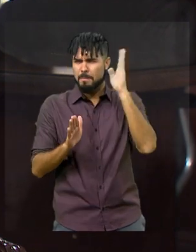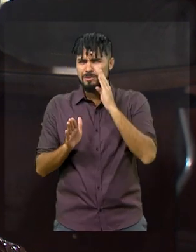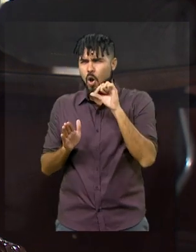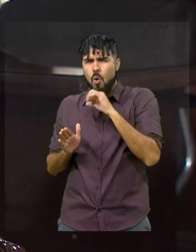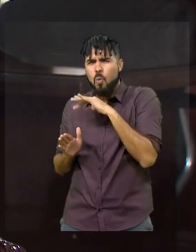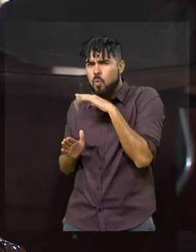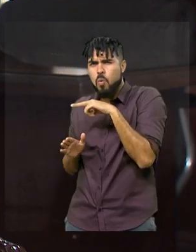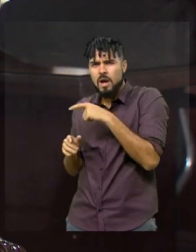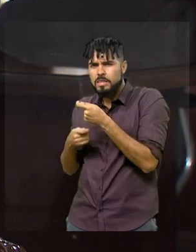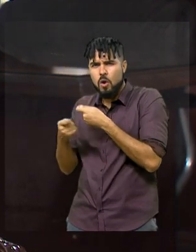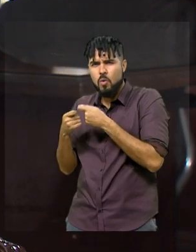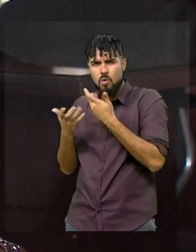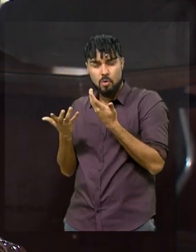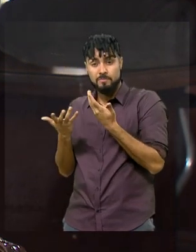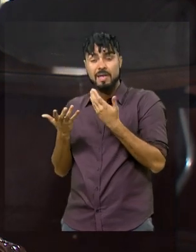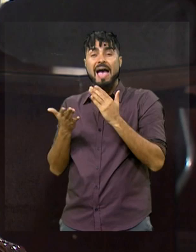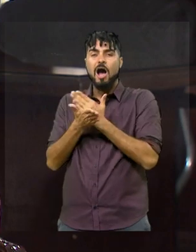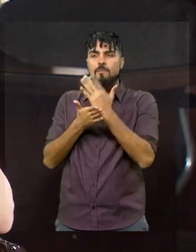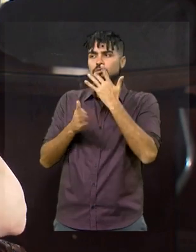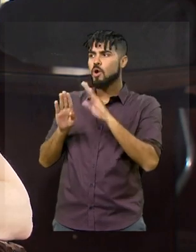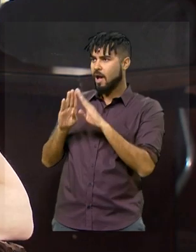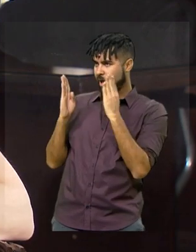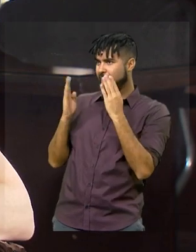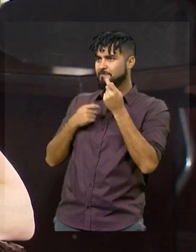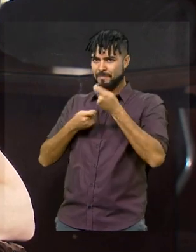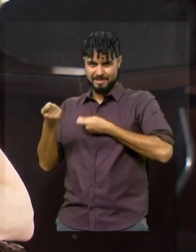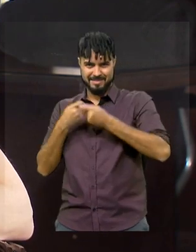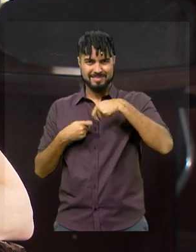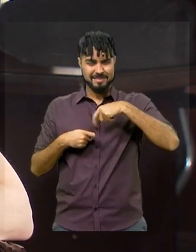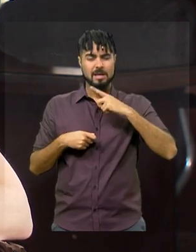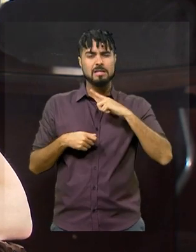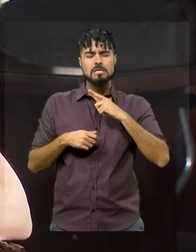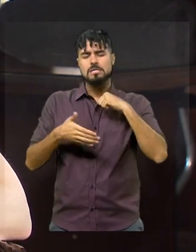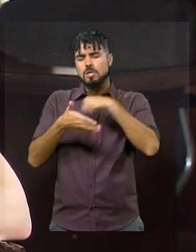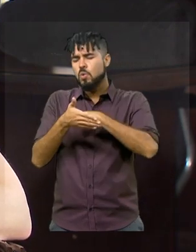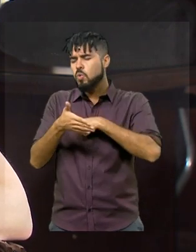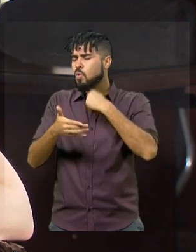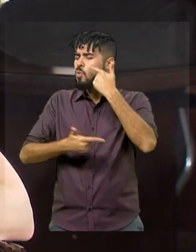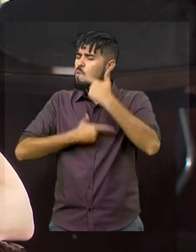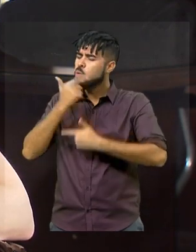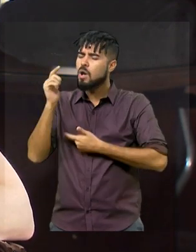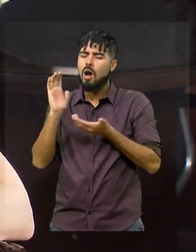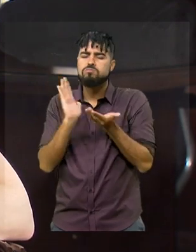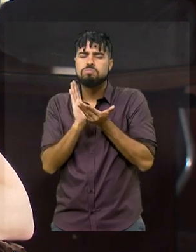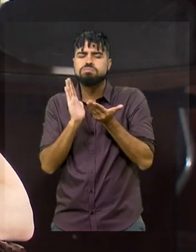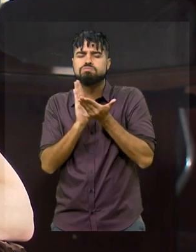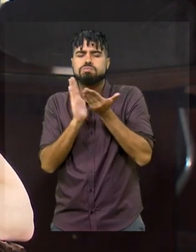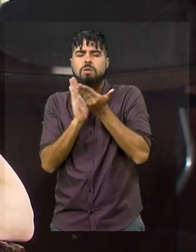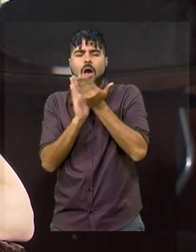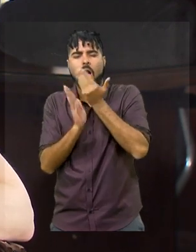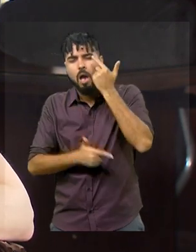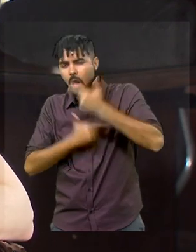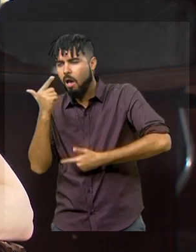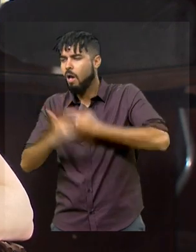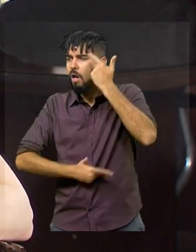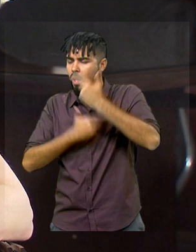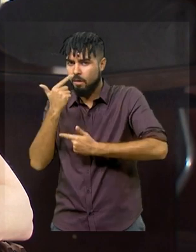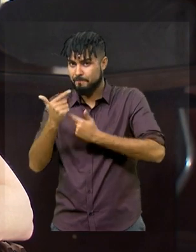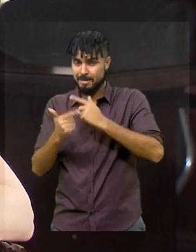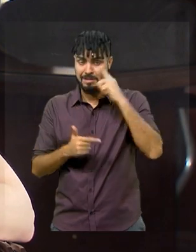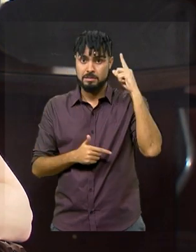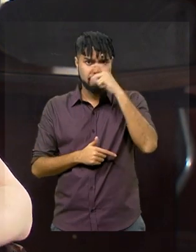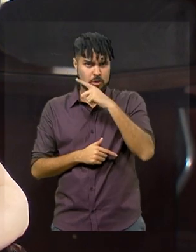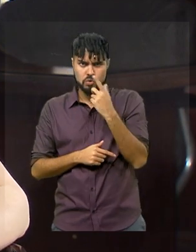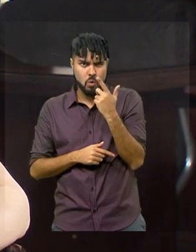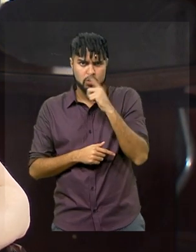mundo. E mesmo aqueles que fazem, eles lutam contra uma burocracia perversa. A coisa mais difícil no